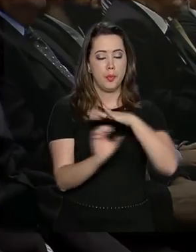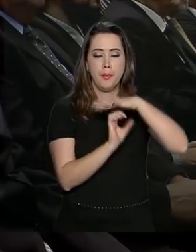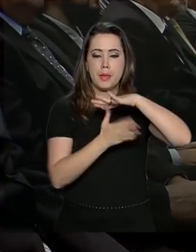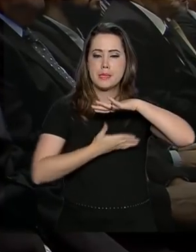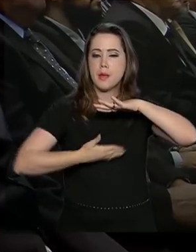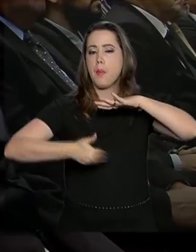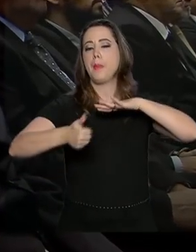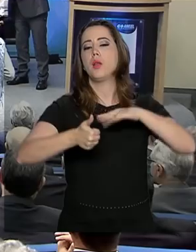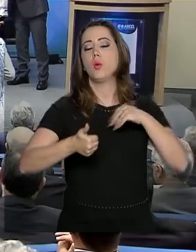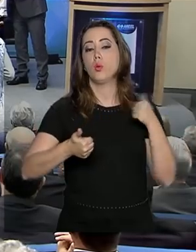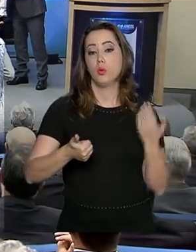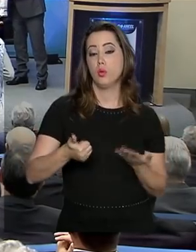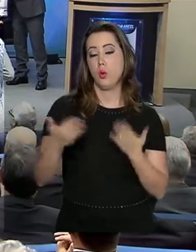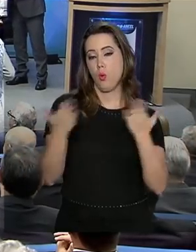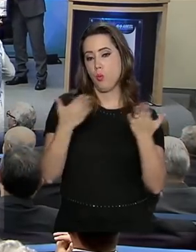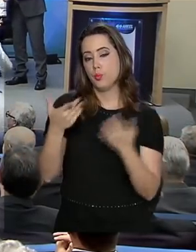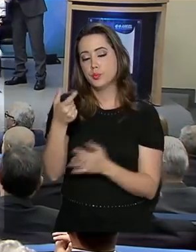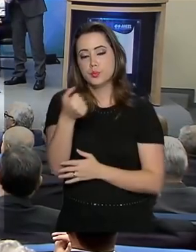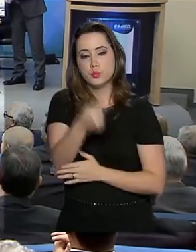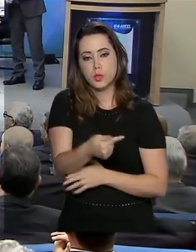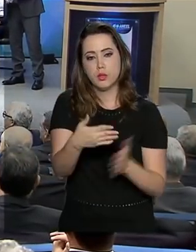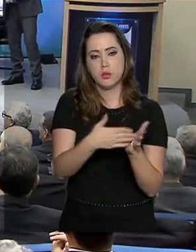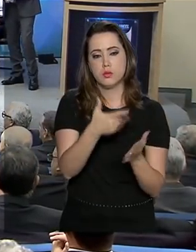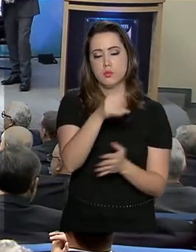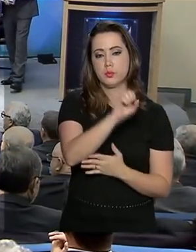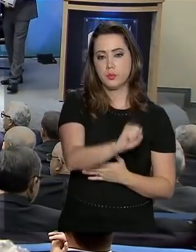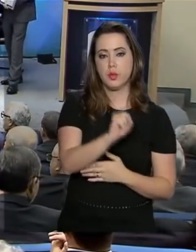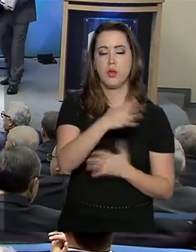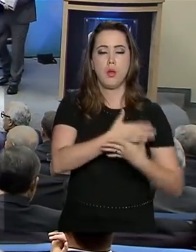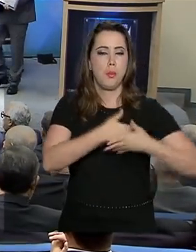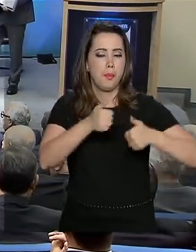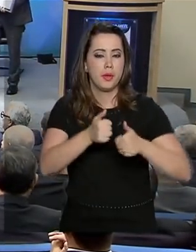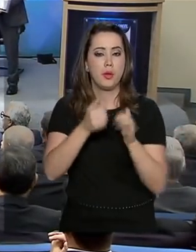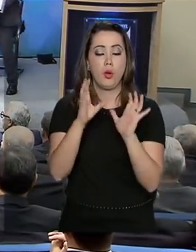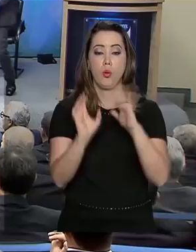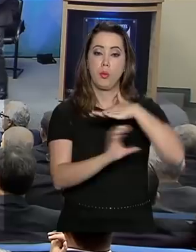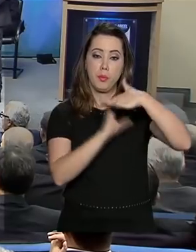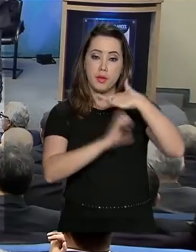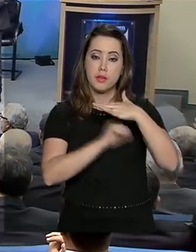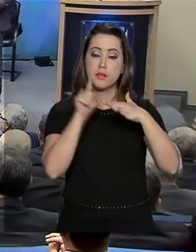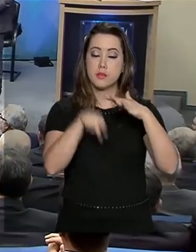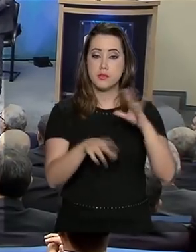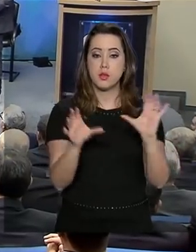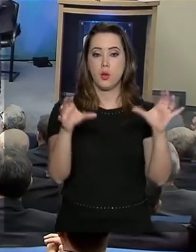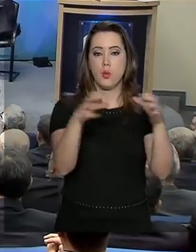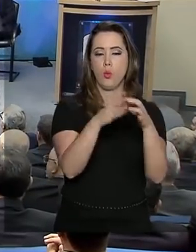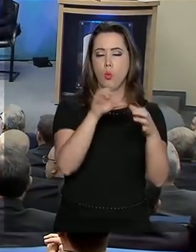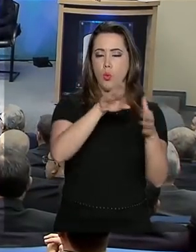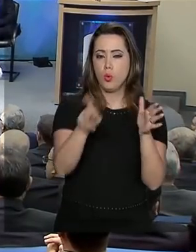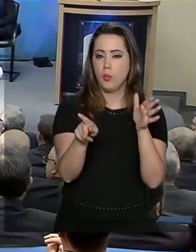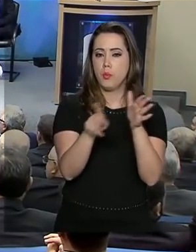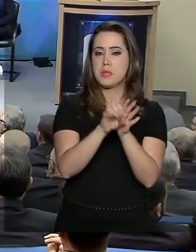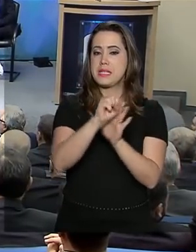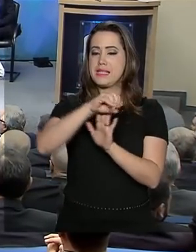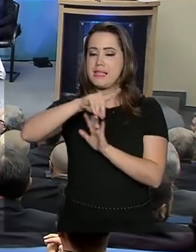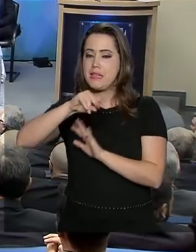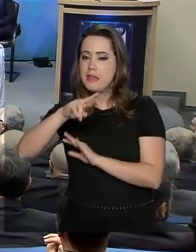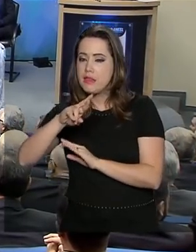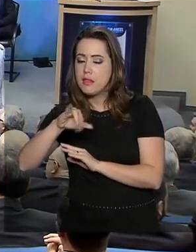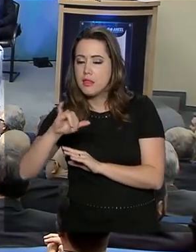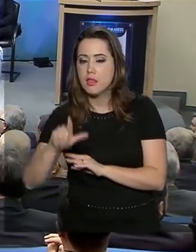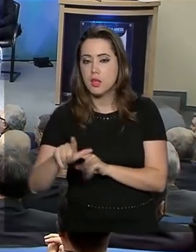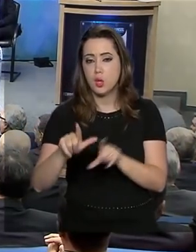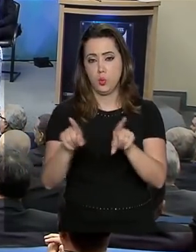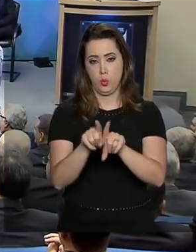melhoraram o desempenho de 2017 para 2018, a melhor permissionária foi a Cooperativa Cedril e a melhor concessionária,